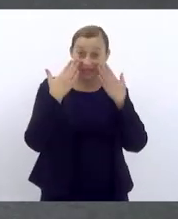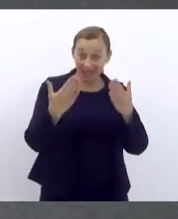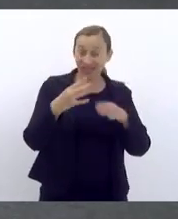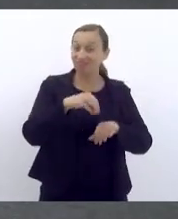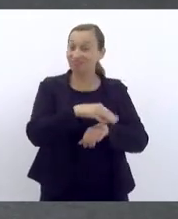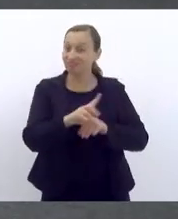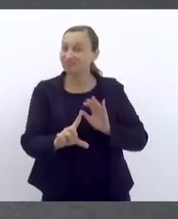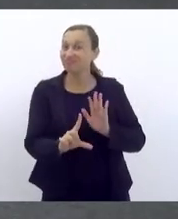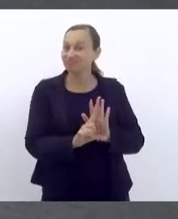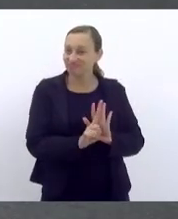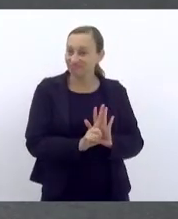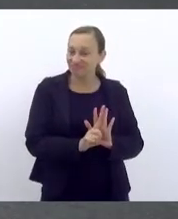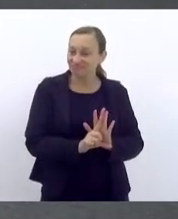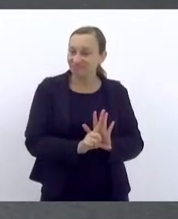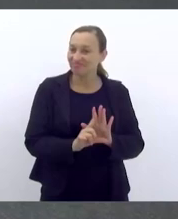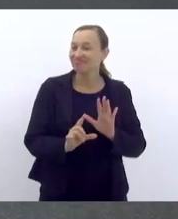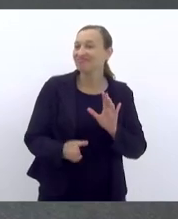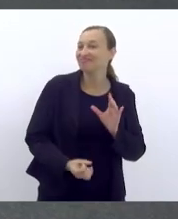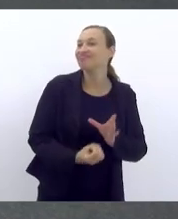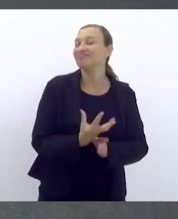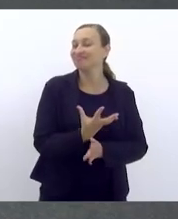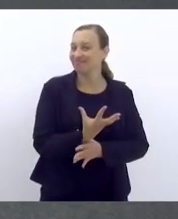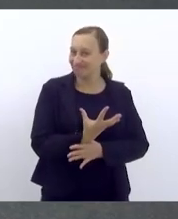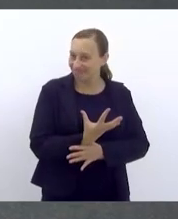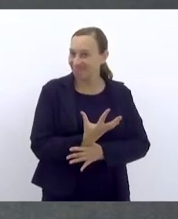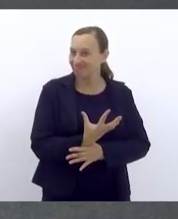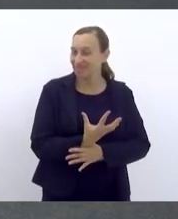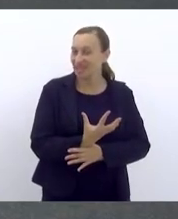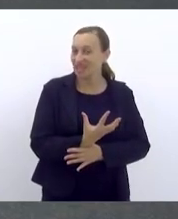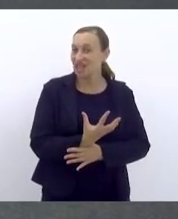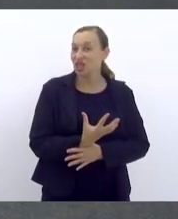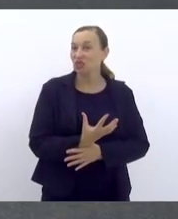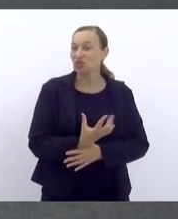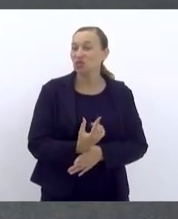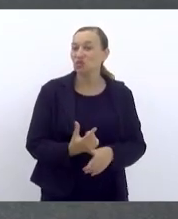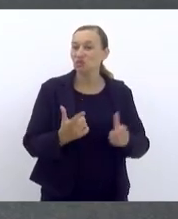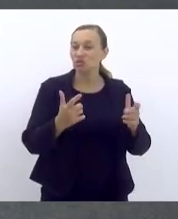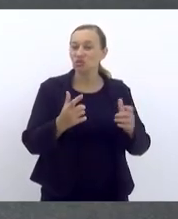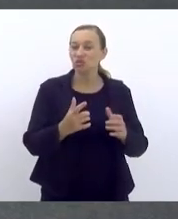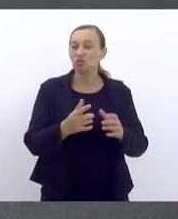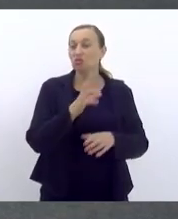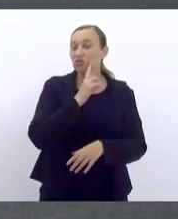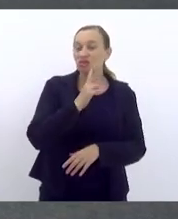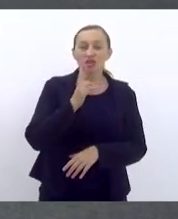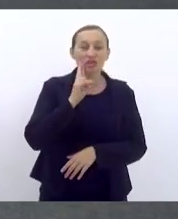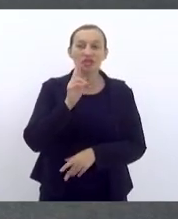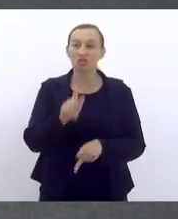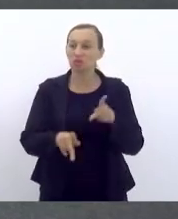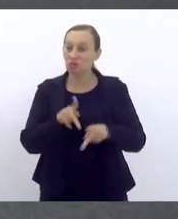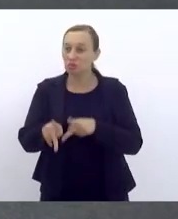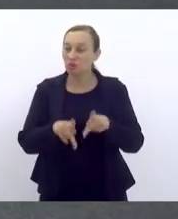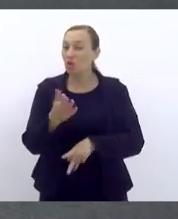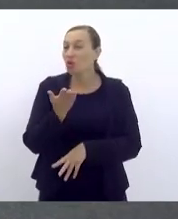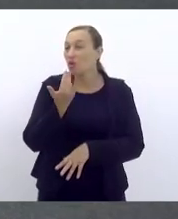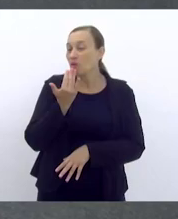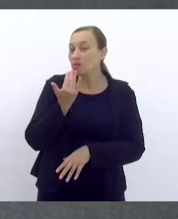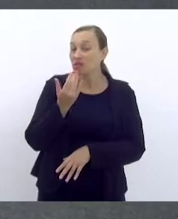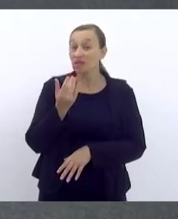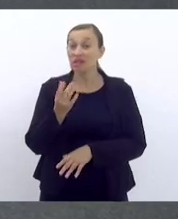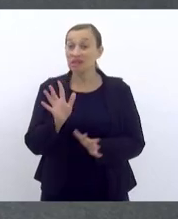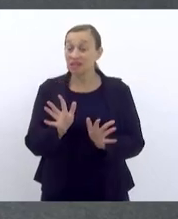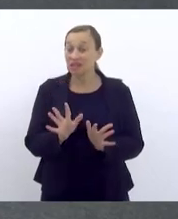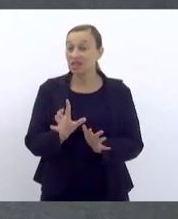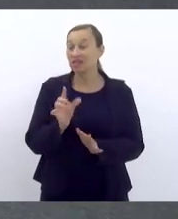legislativa pela construção de uma unidade do restaurante popular com refeição a valor módico